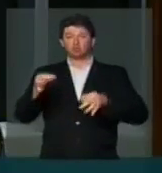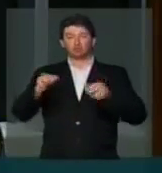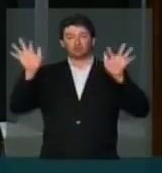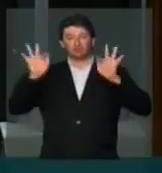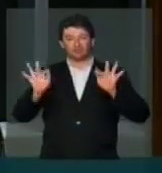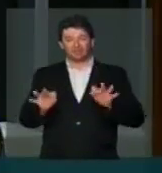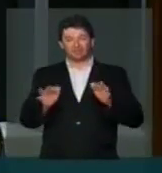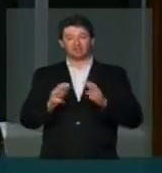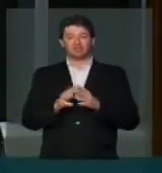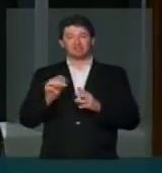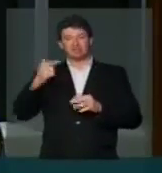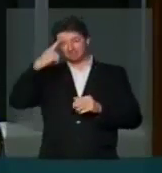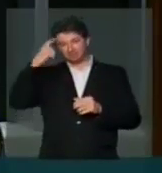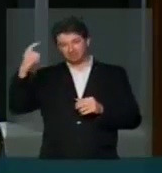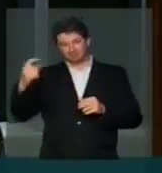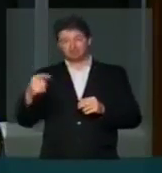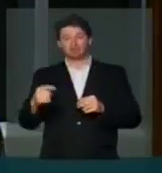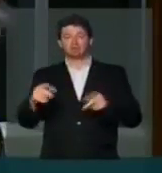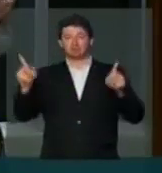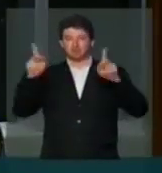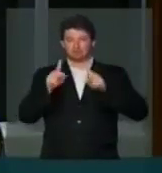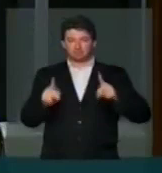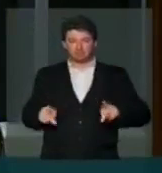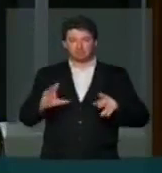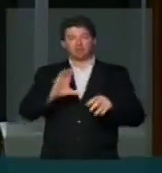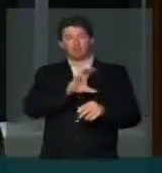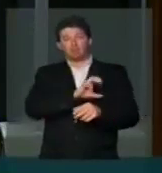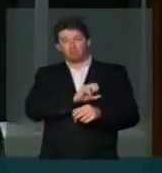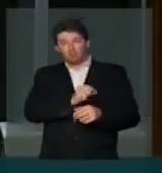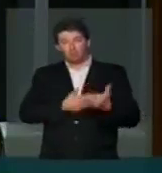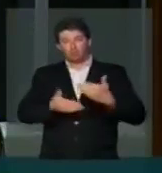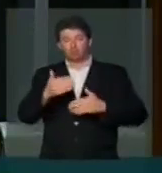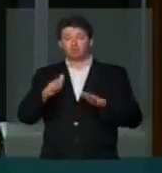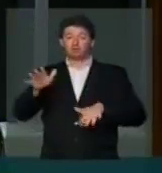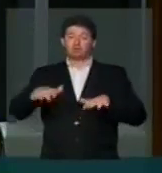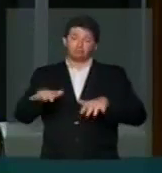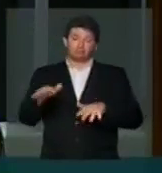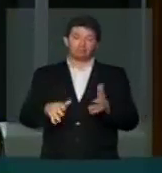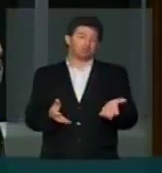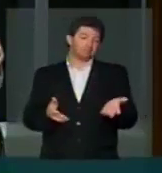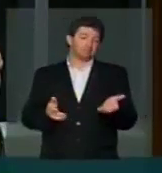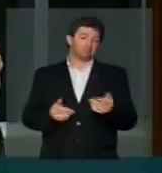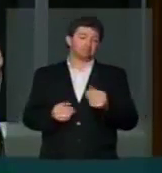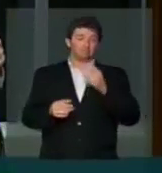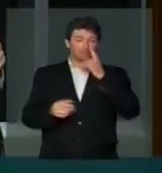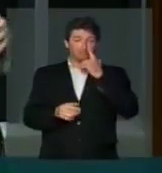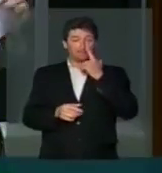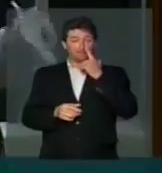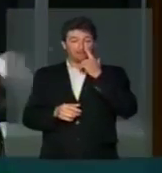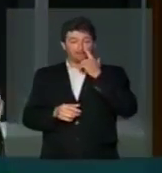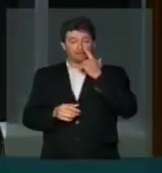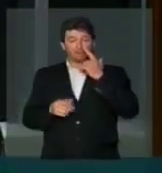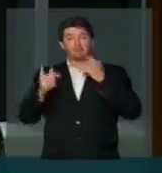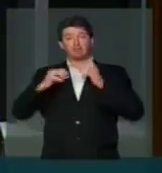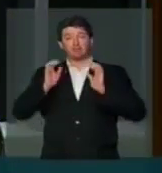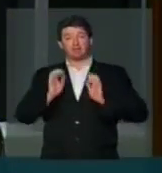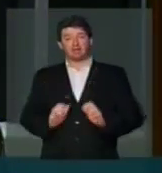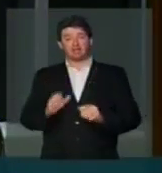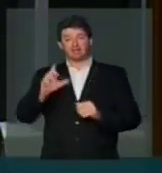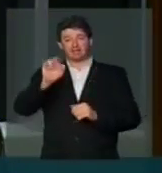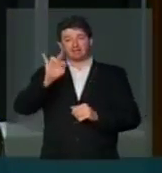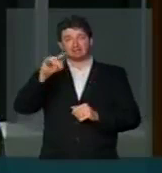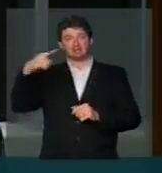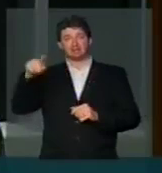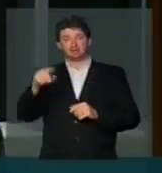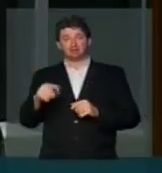feliz, sem violência, um mundo de paz, um mundo amoroso, talvez seja a formação numa ética cristã que me leve a